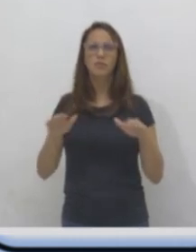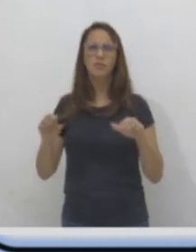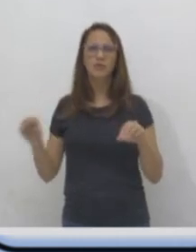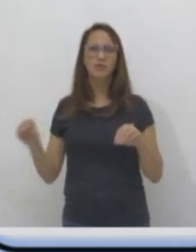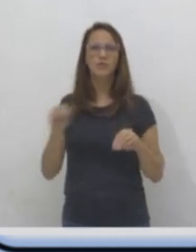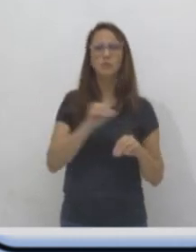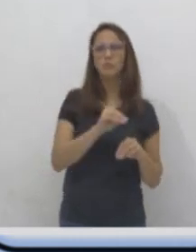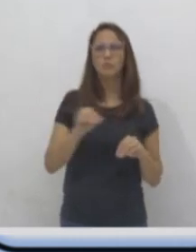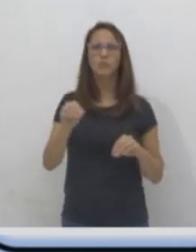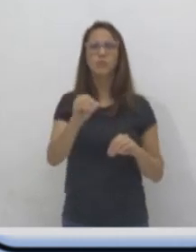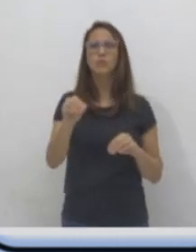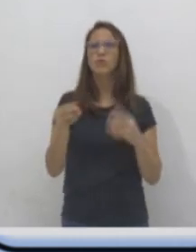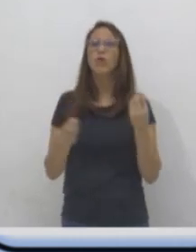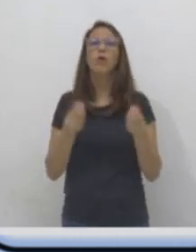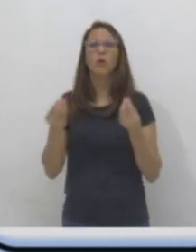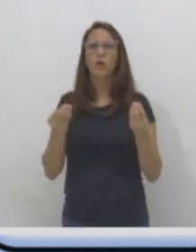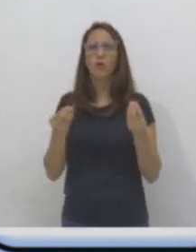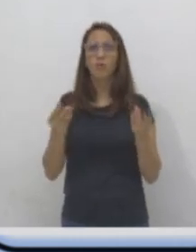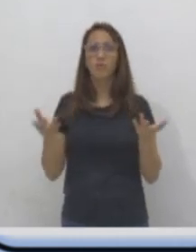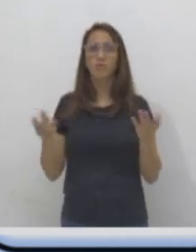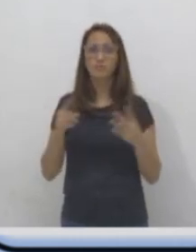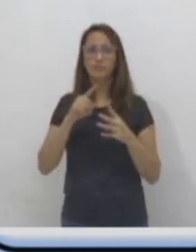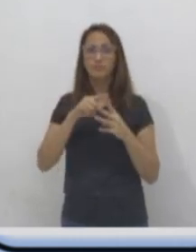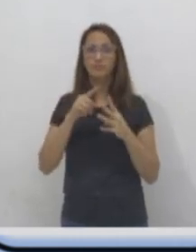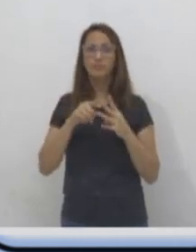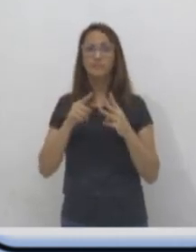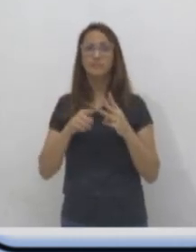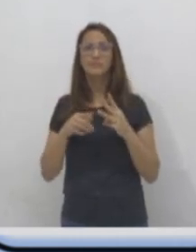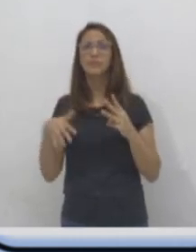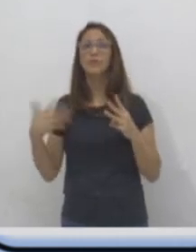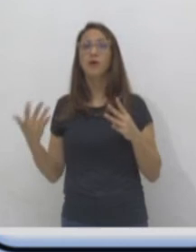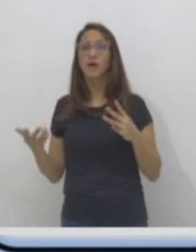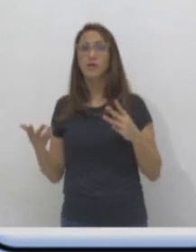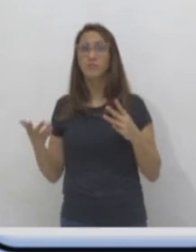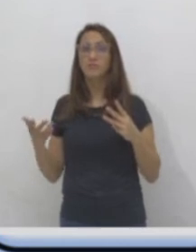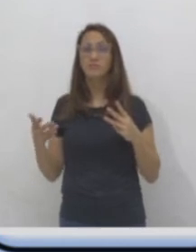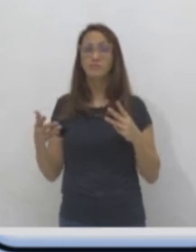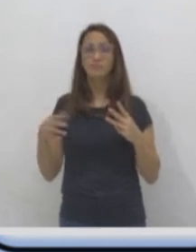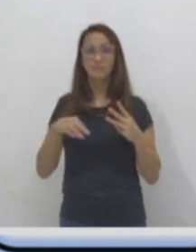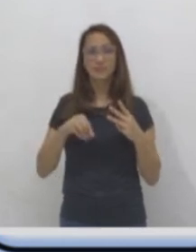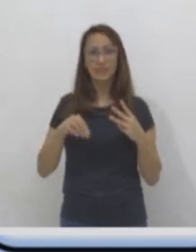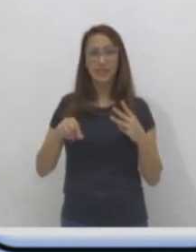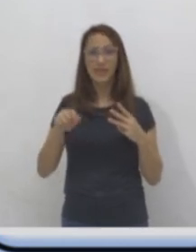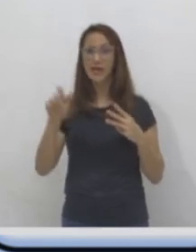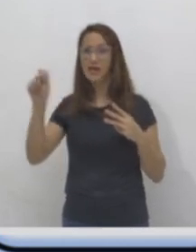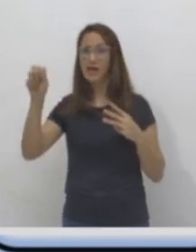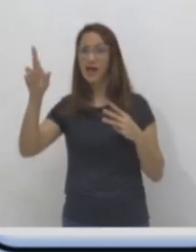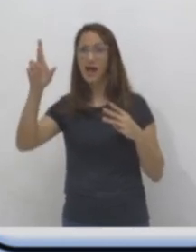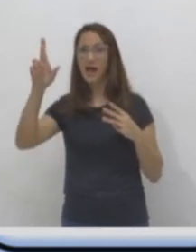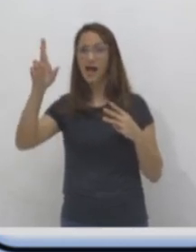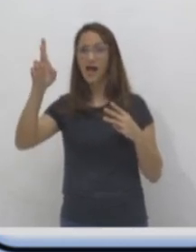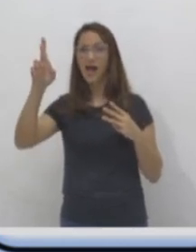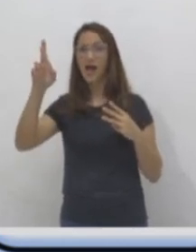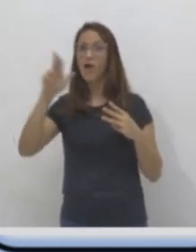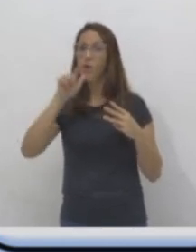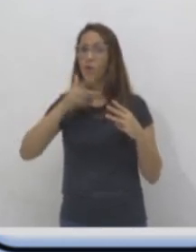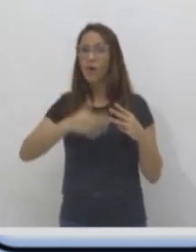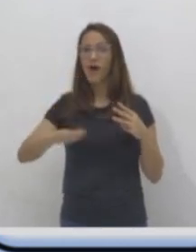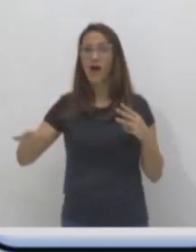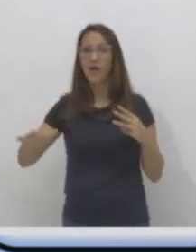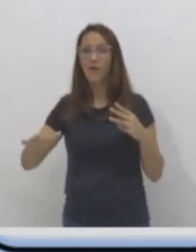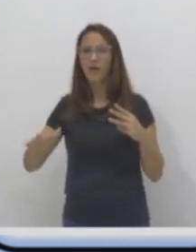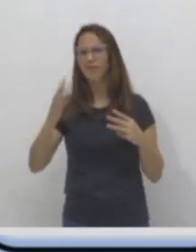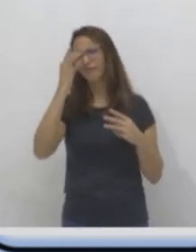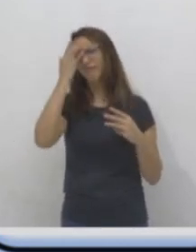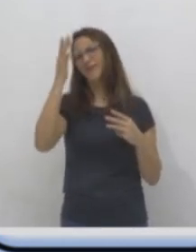ou na água? Diz pra mim. Claro, né? O peixe é muito fácil. Na água. E com a